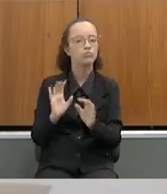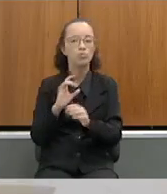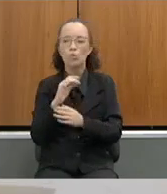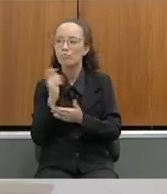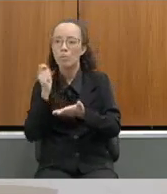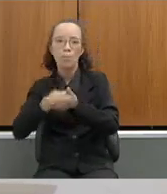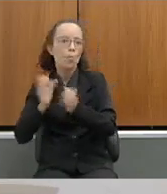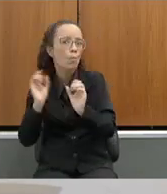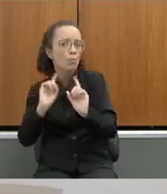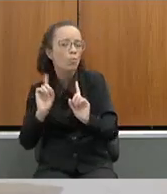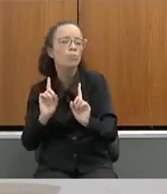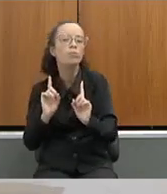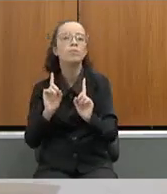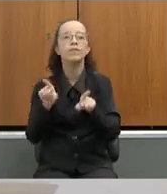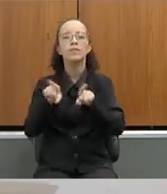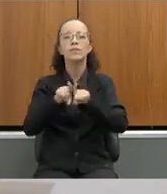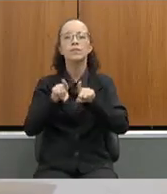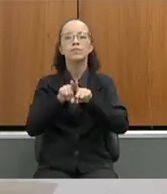não pagar